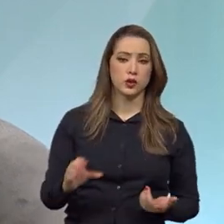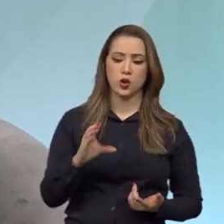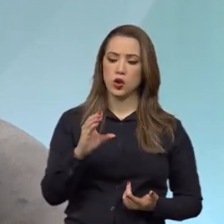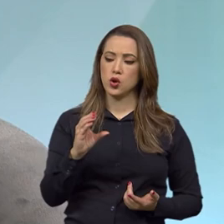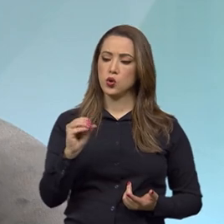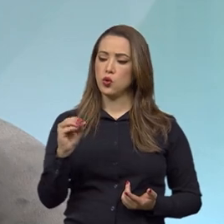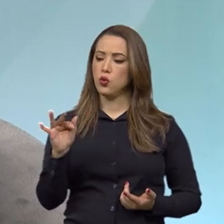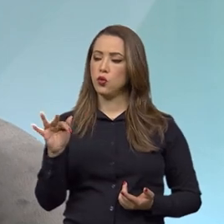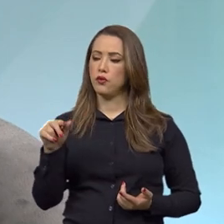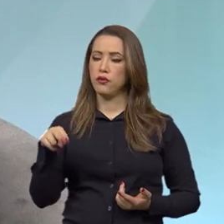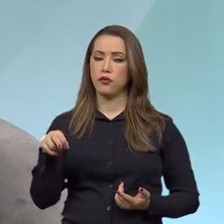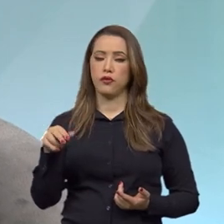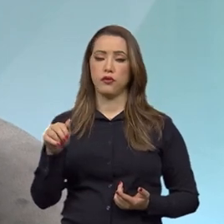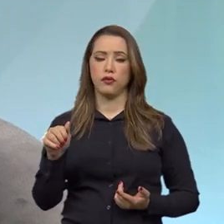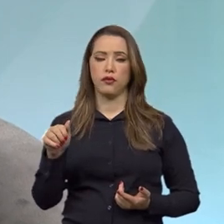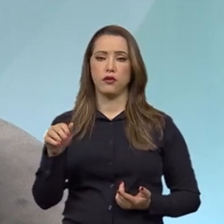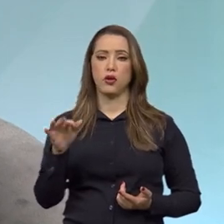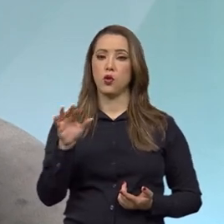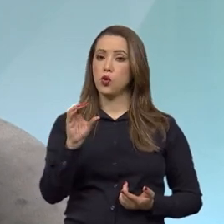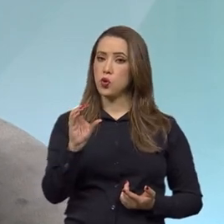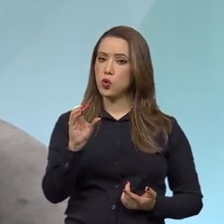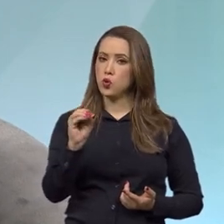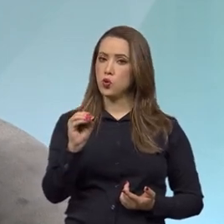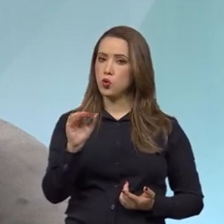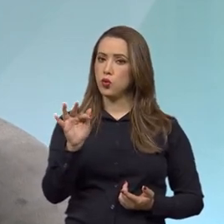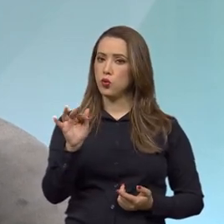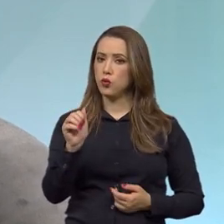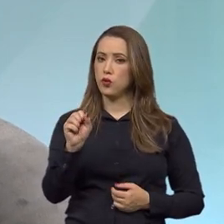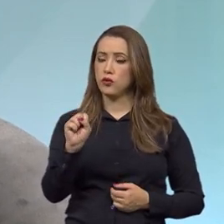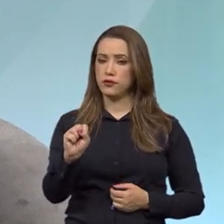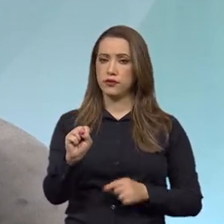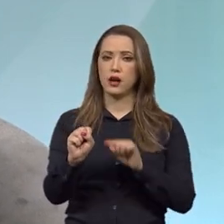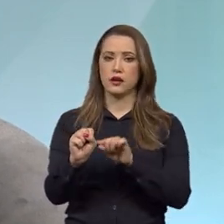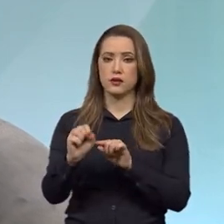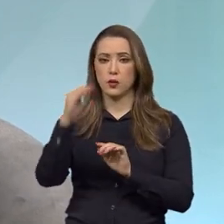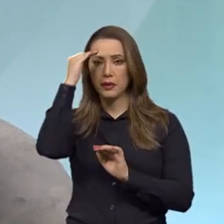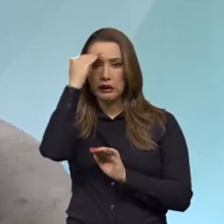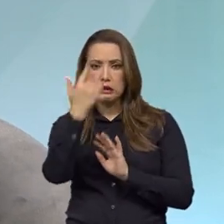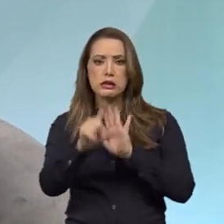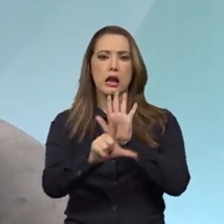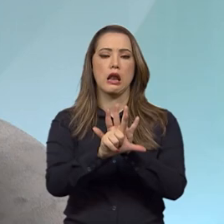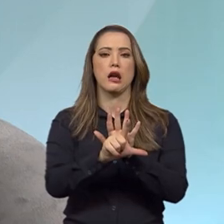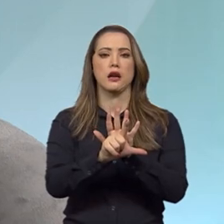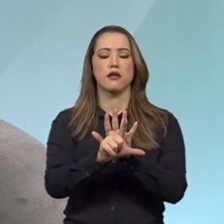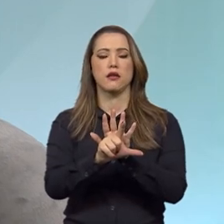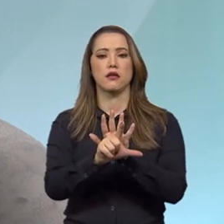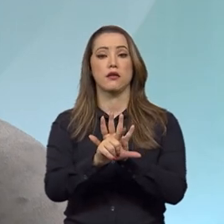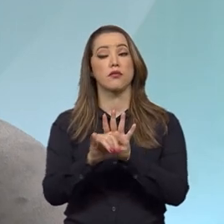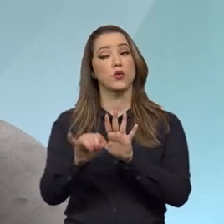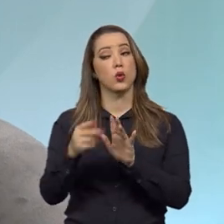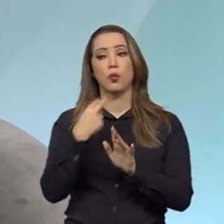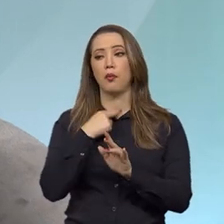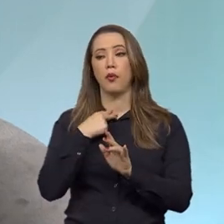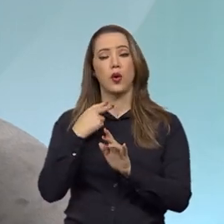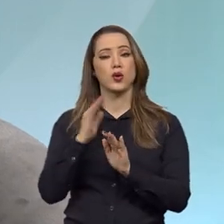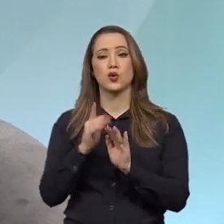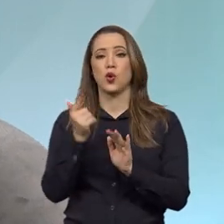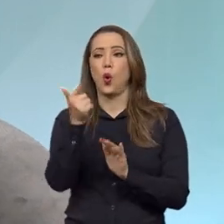cumpra a legislação e que a resolução do CONFAS, caso não cumprida, vale a lei, vale uma